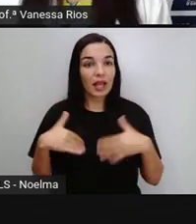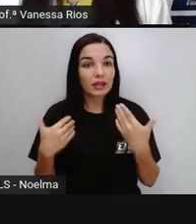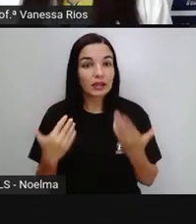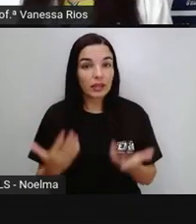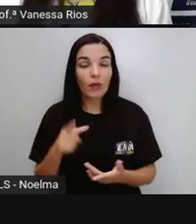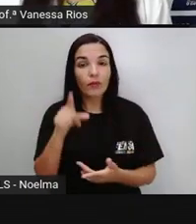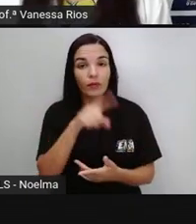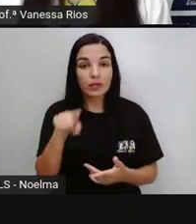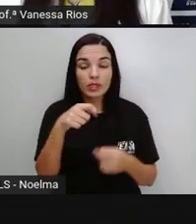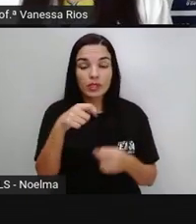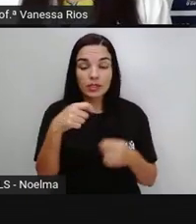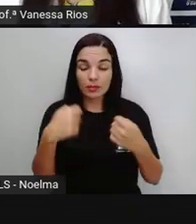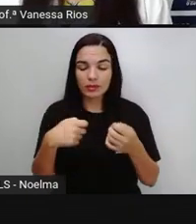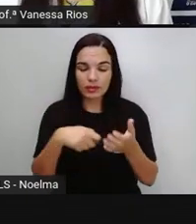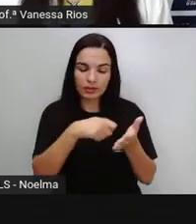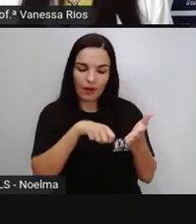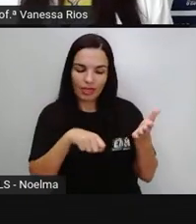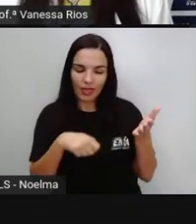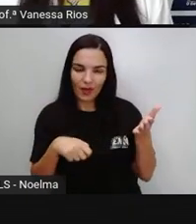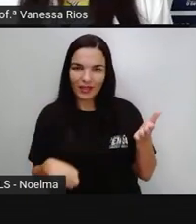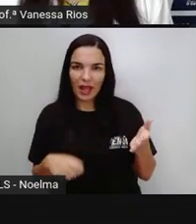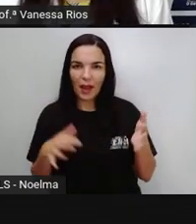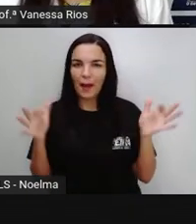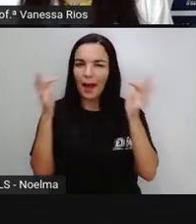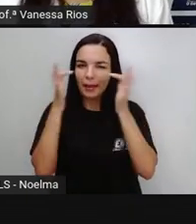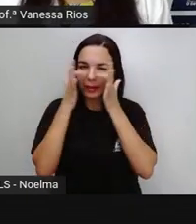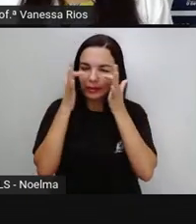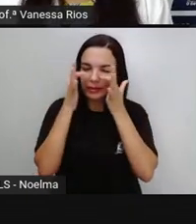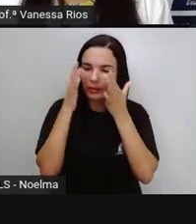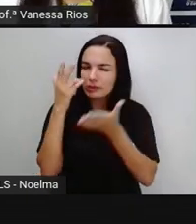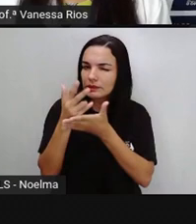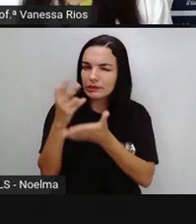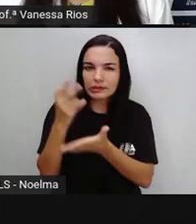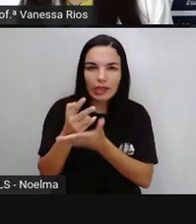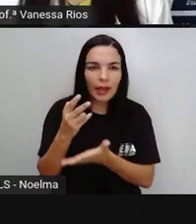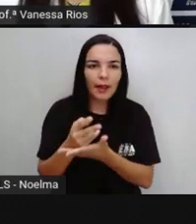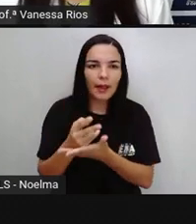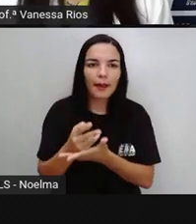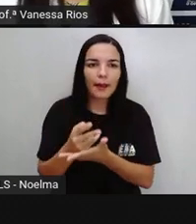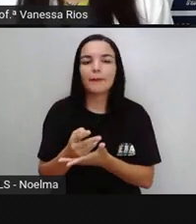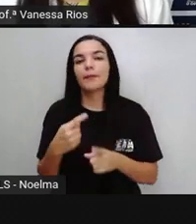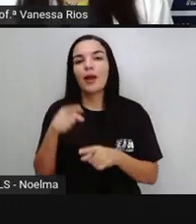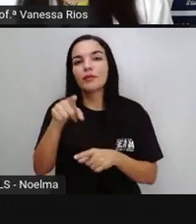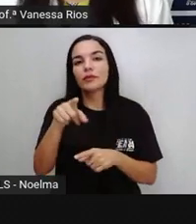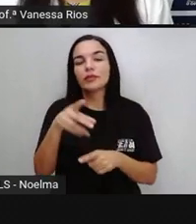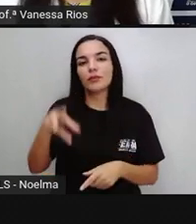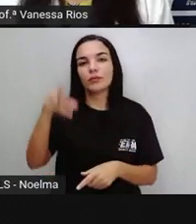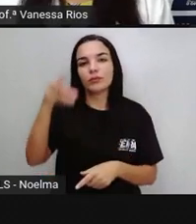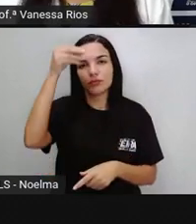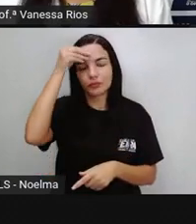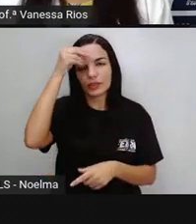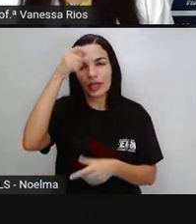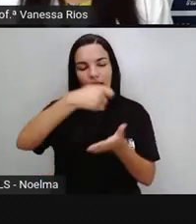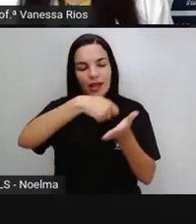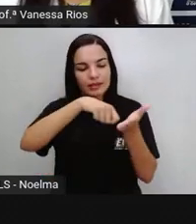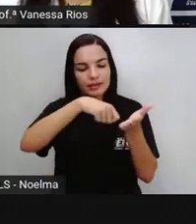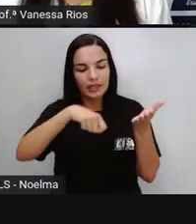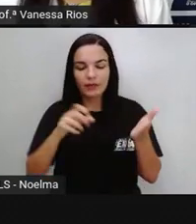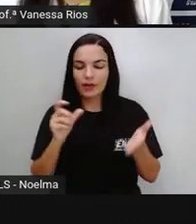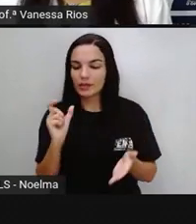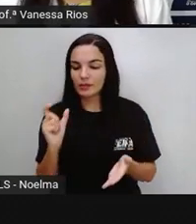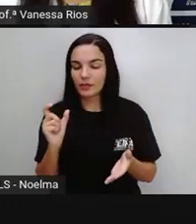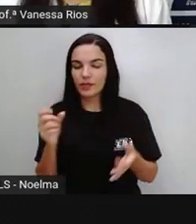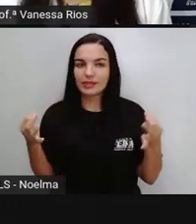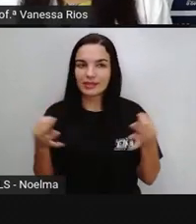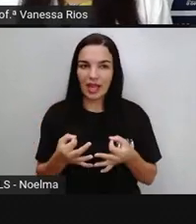aí anotar, tá certo? Prestar bastante atenção para que você consiga aí escrever, não é, as palavras de